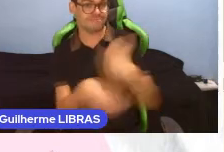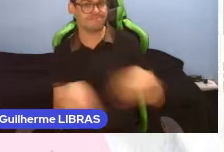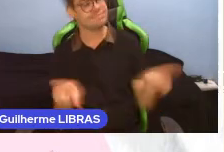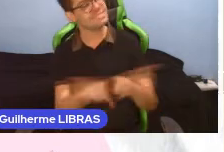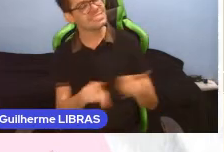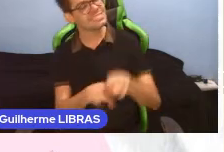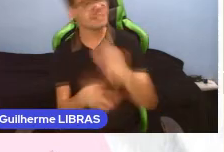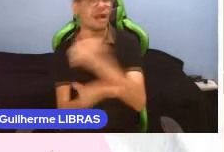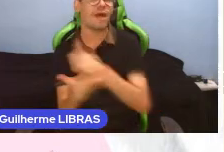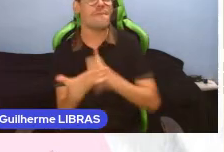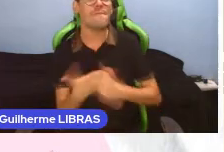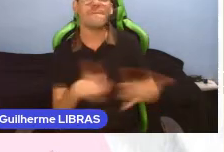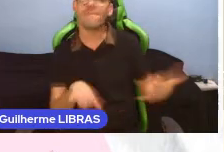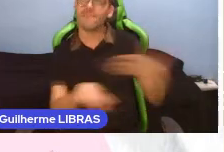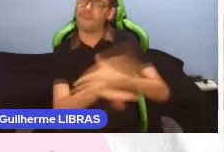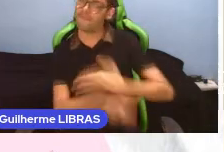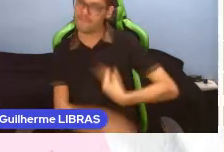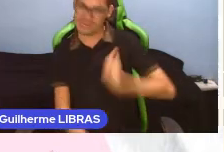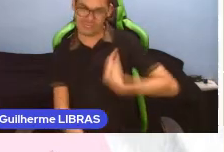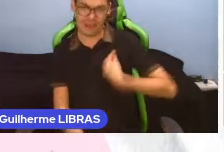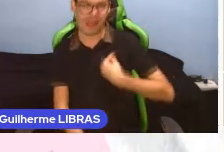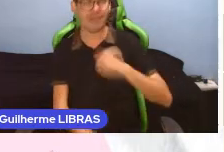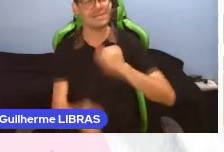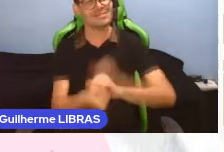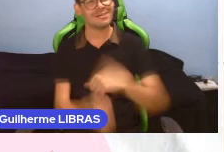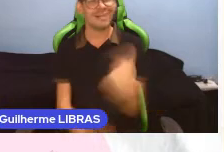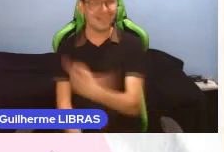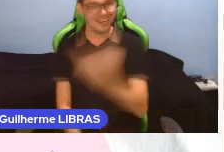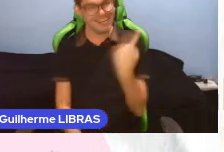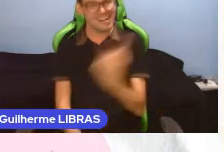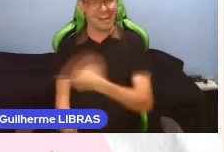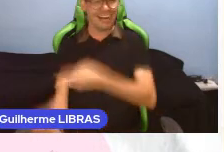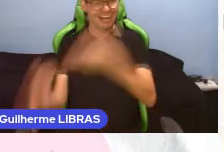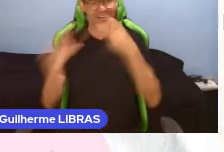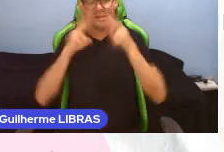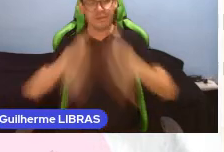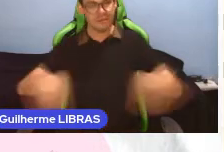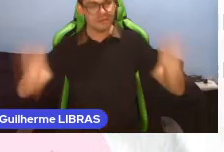no canal para participar dessa conversa e receber nossas novidades.